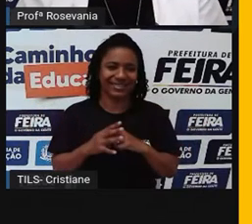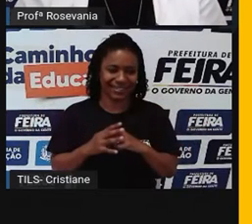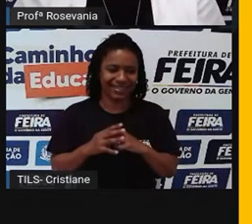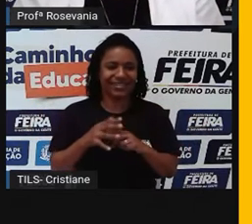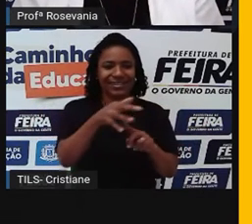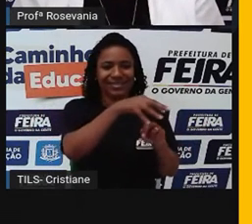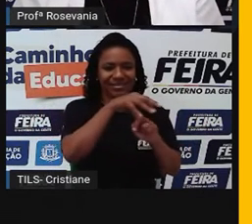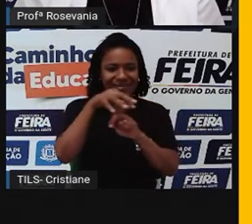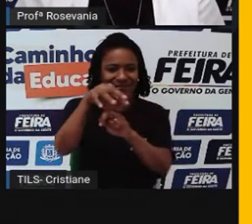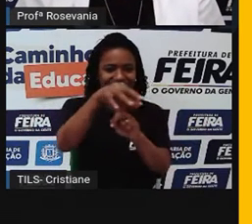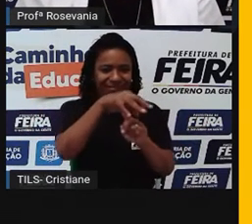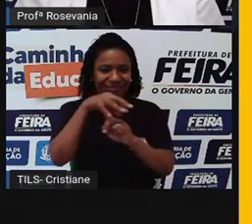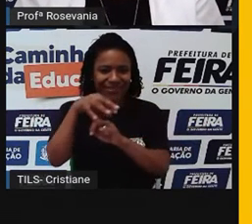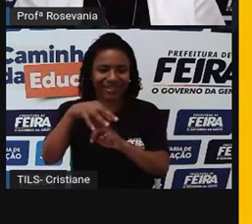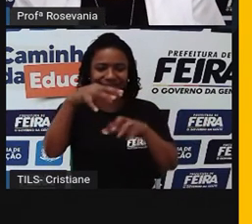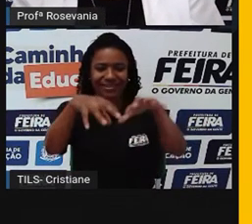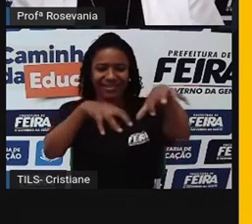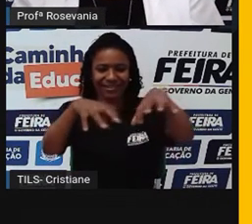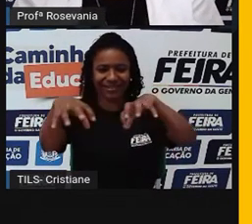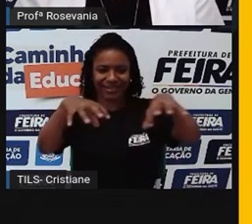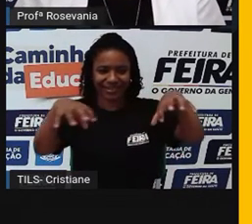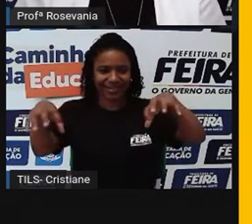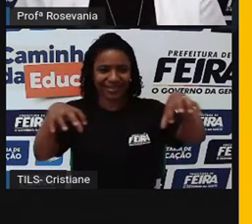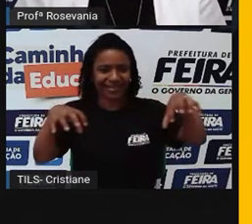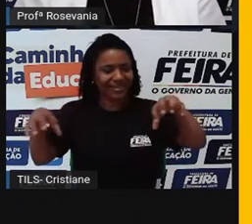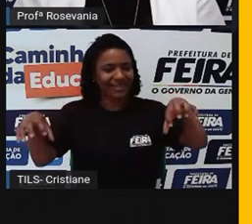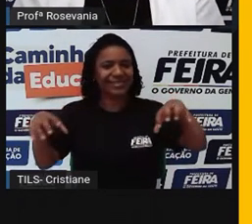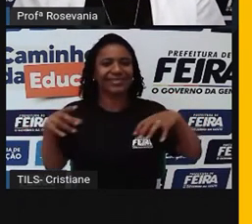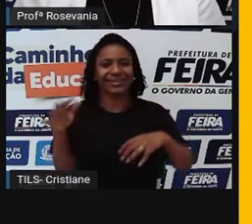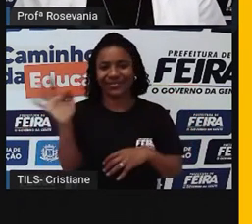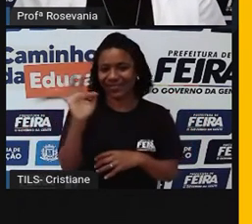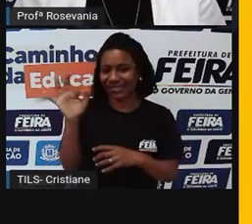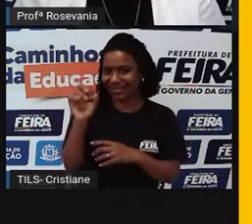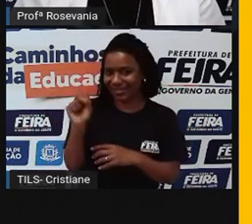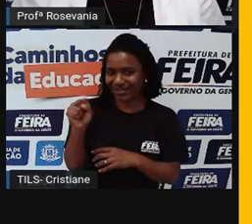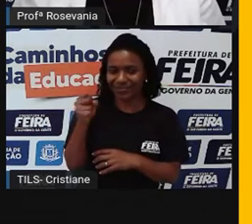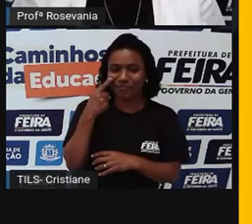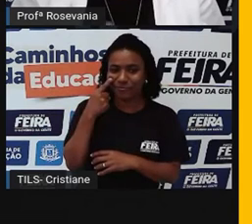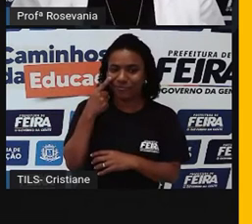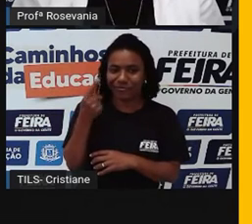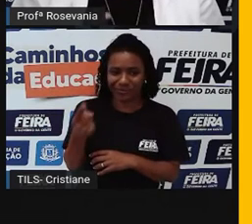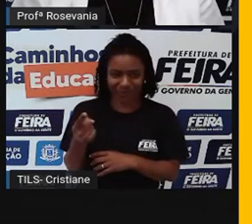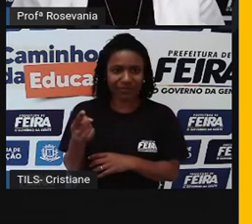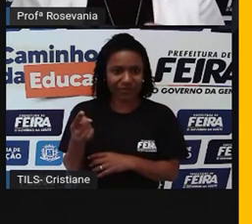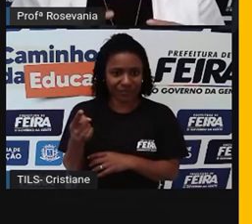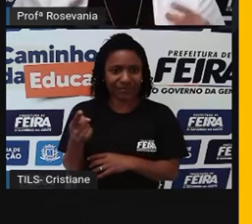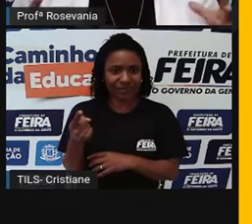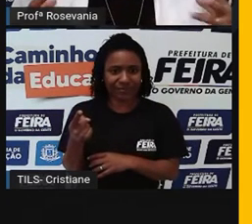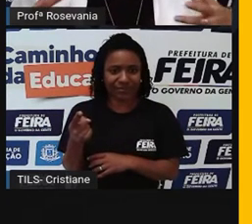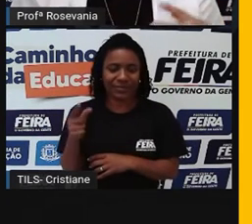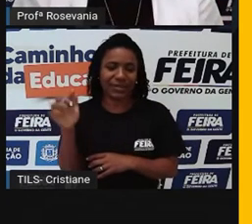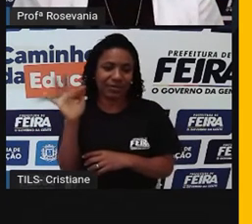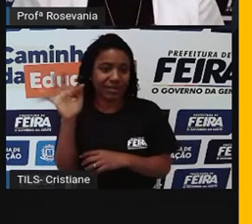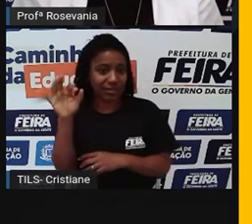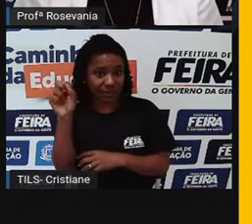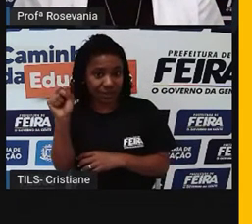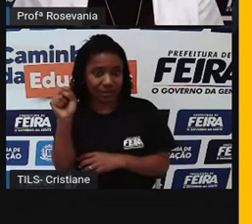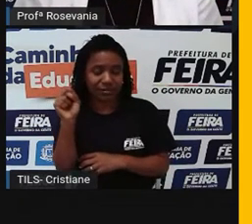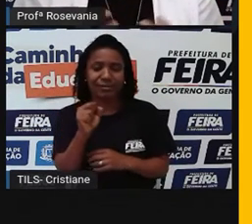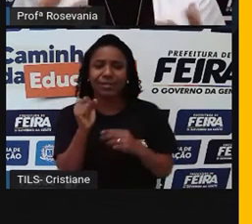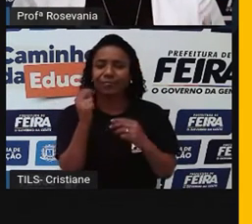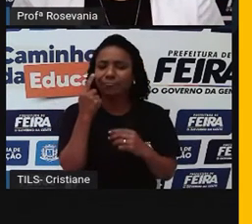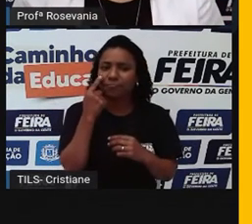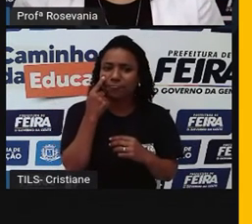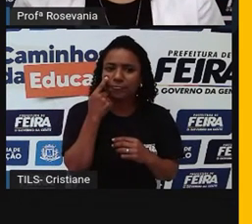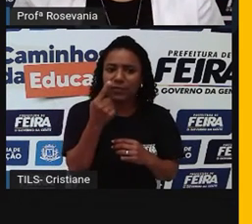feira eles têm, as daqui de feira de Santana, a gente tem também feiras até de uma parte da feira que vende